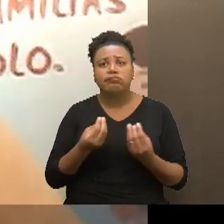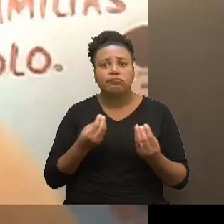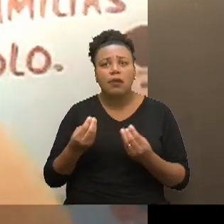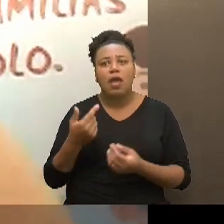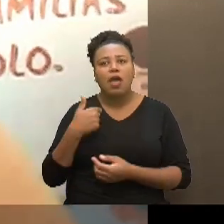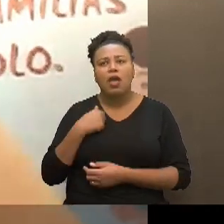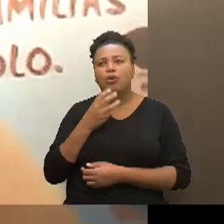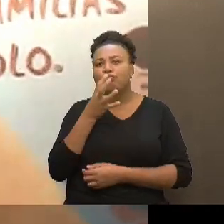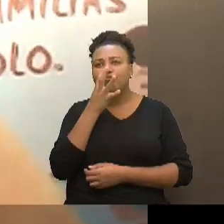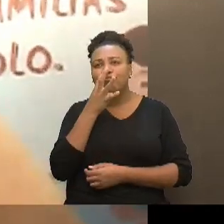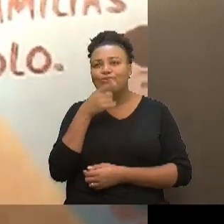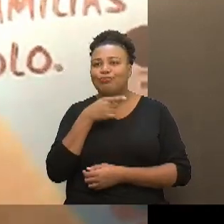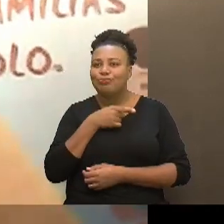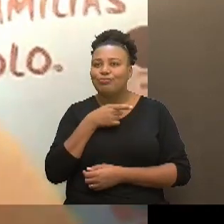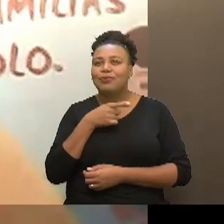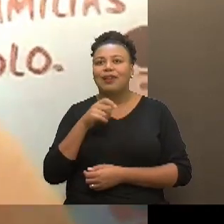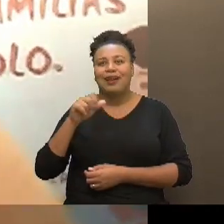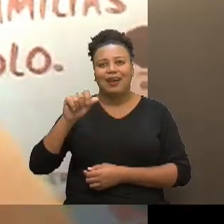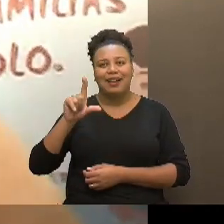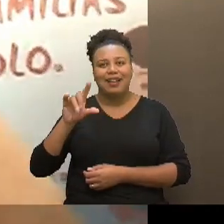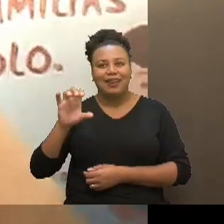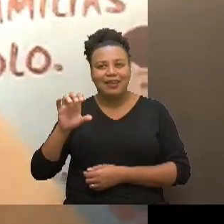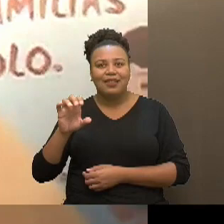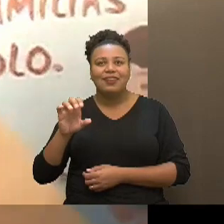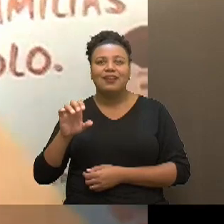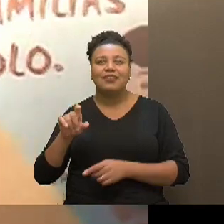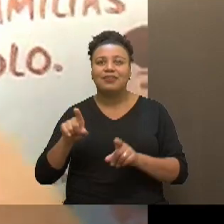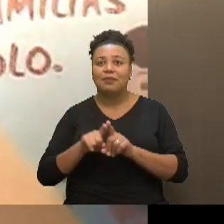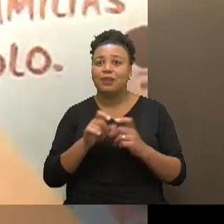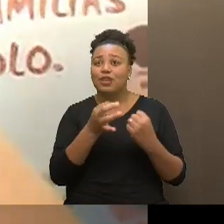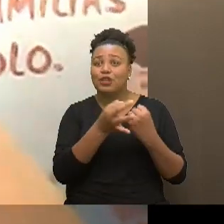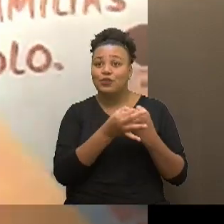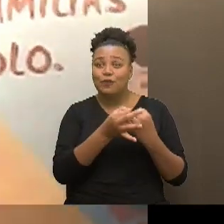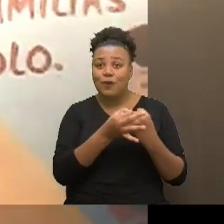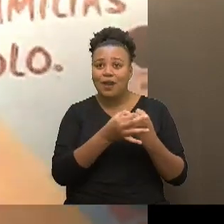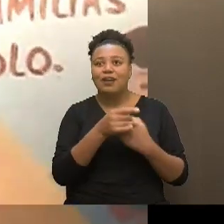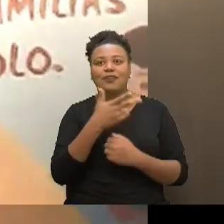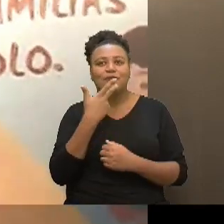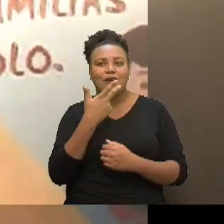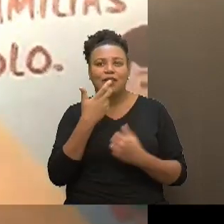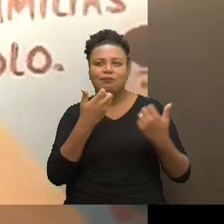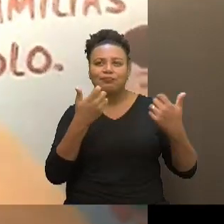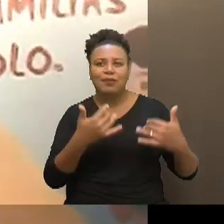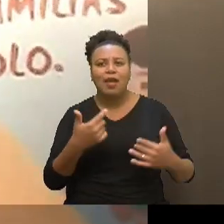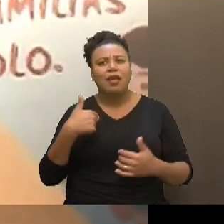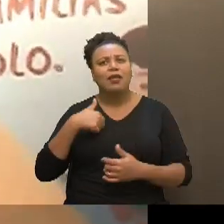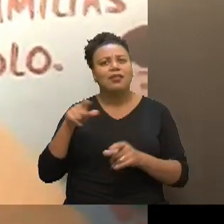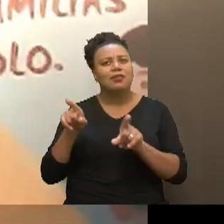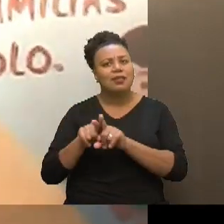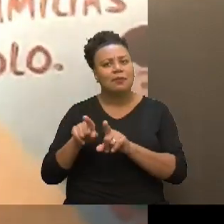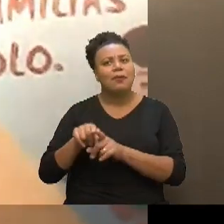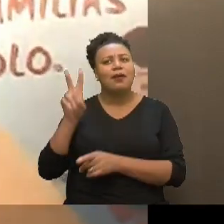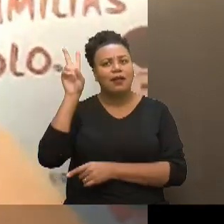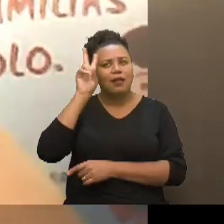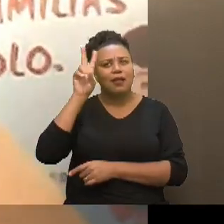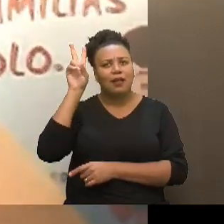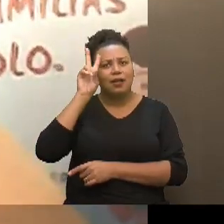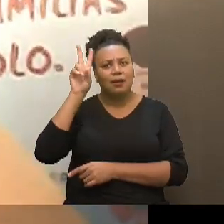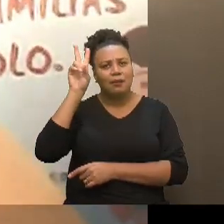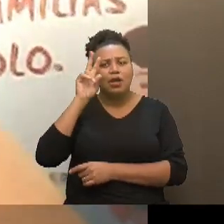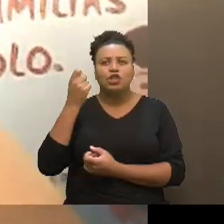estava ouvindo né a Aline a advogada falar e também lembrei de